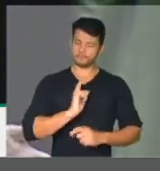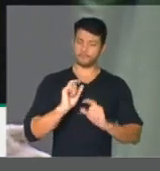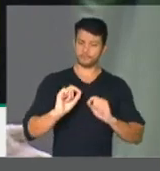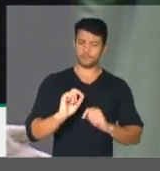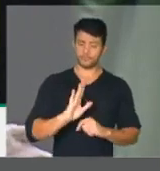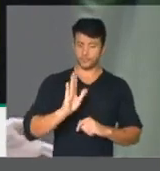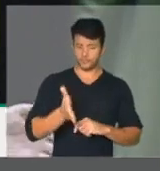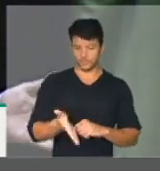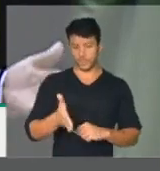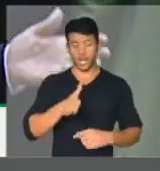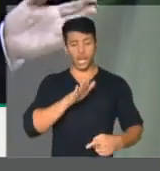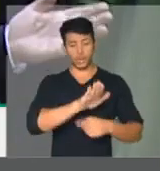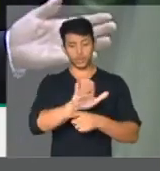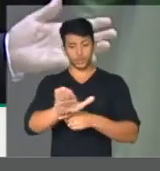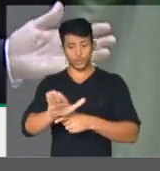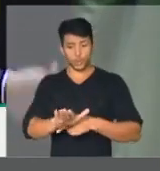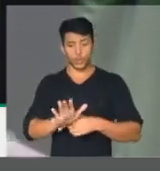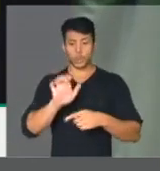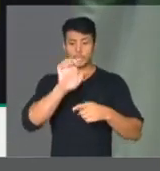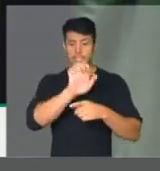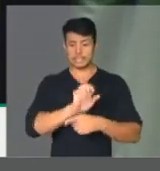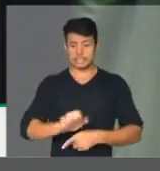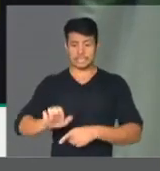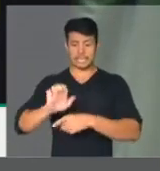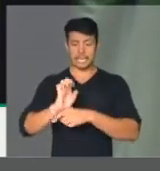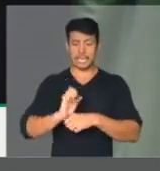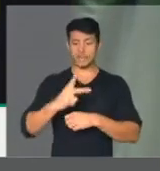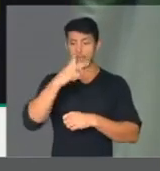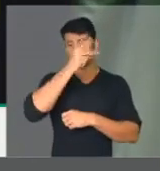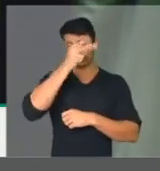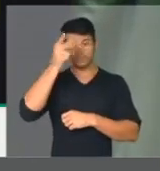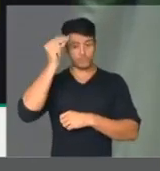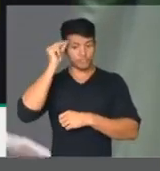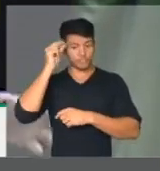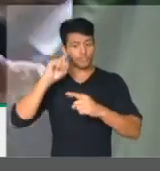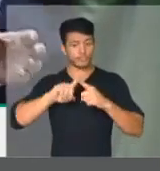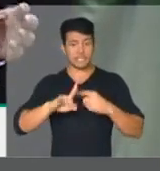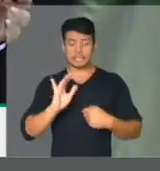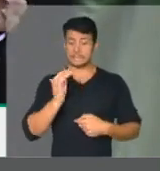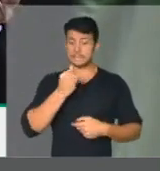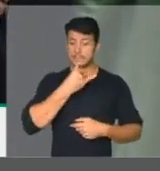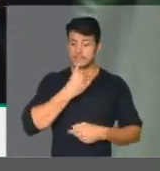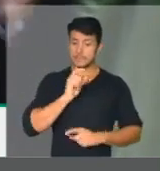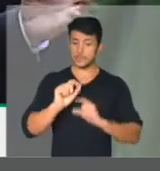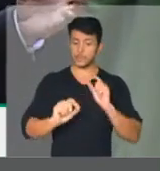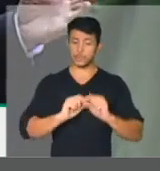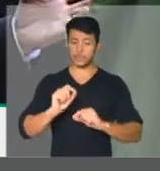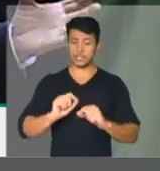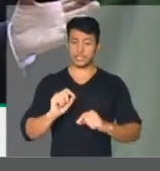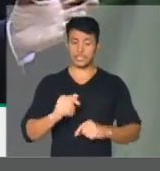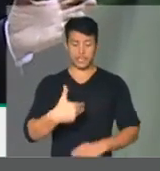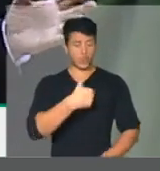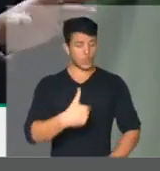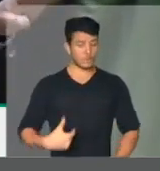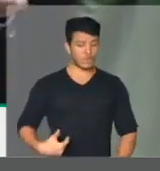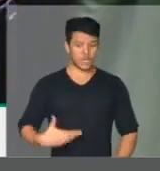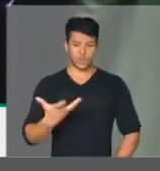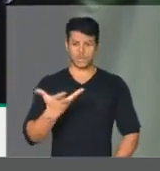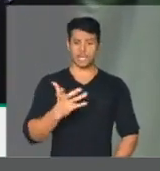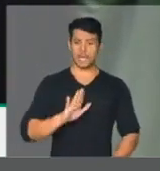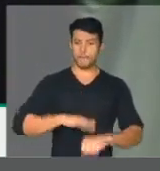municípios, mas depois, infelizmente, a União Federal, com a sua ganância de arrecadar,